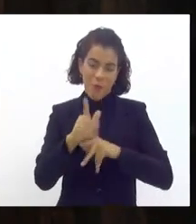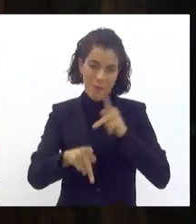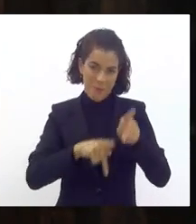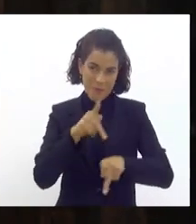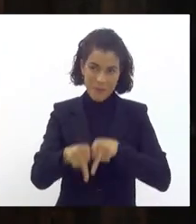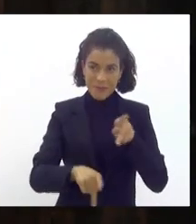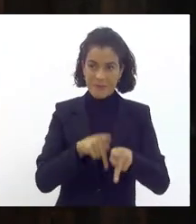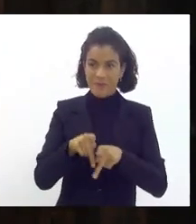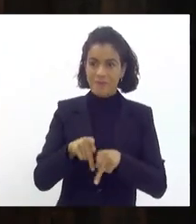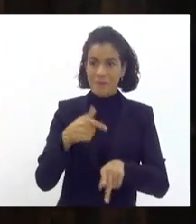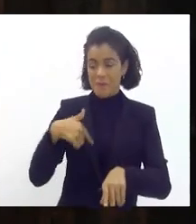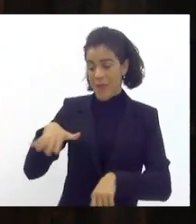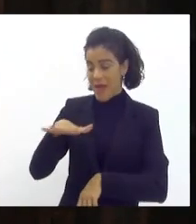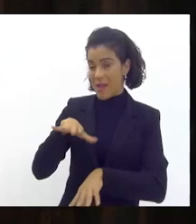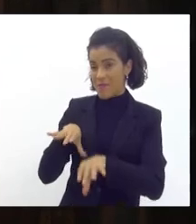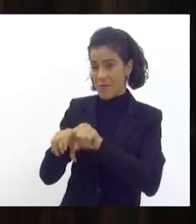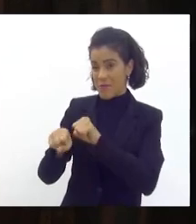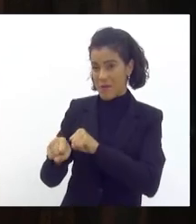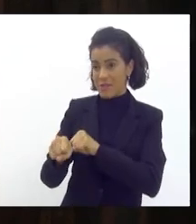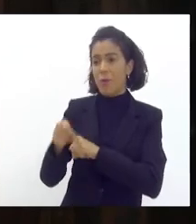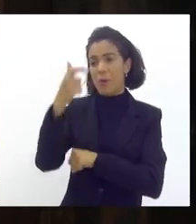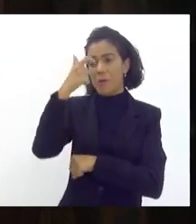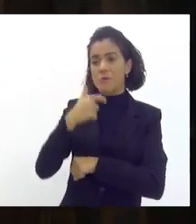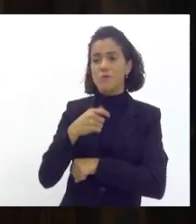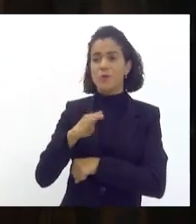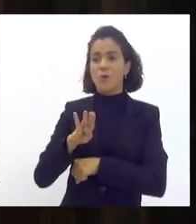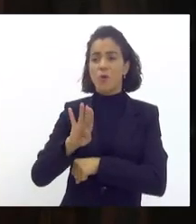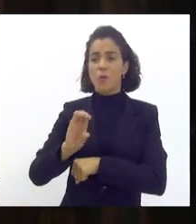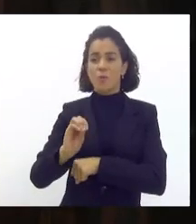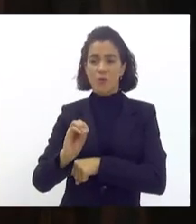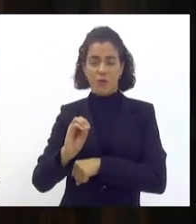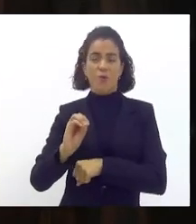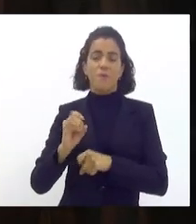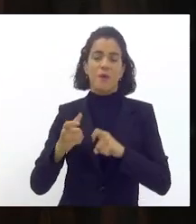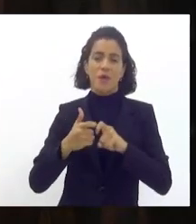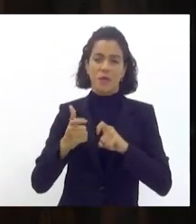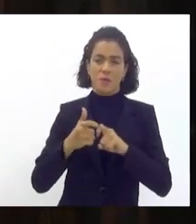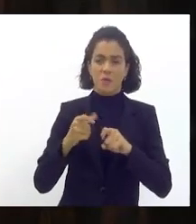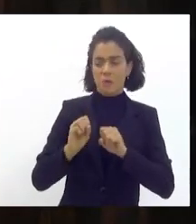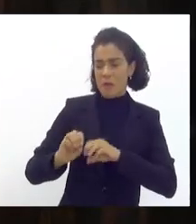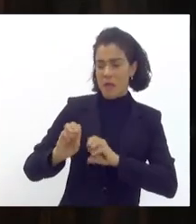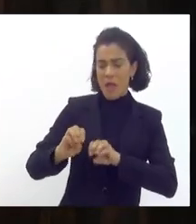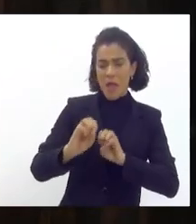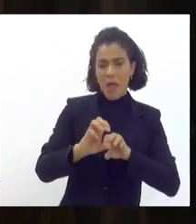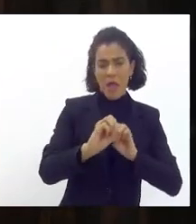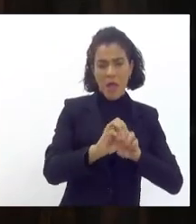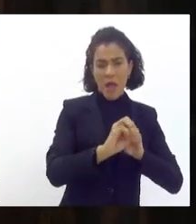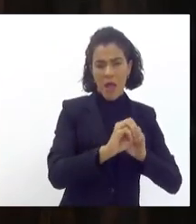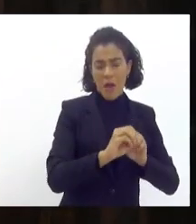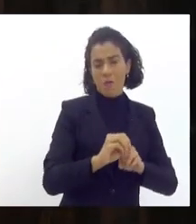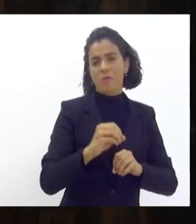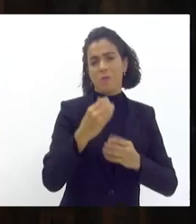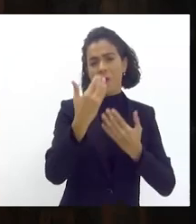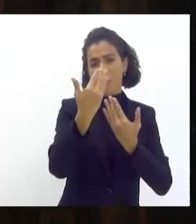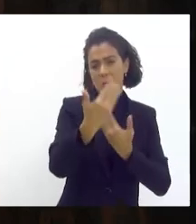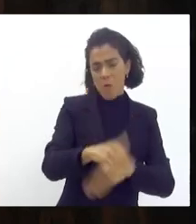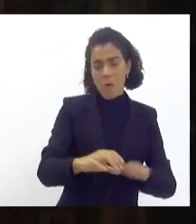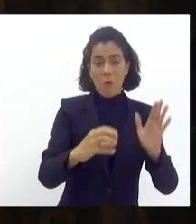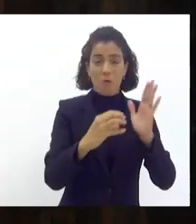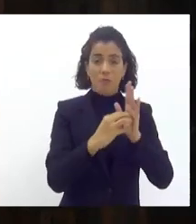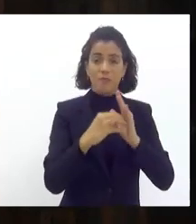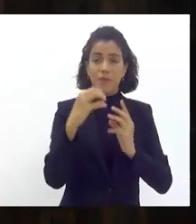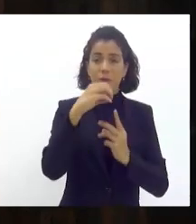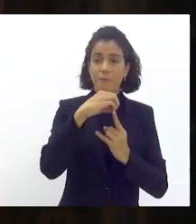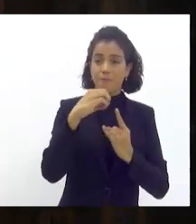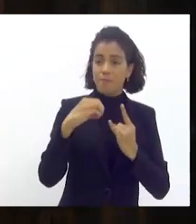minha área de formação é saúde, eu sou um biomédico, dei aula na UERJ, dei aula na FRJ, concursado, fui pelo Cruz, estou dizendo isso porque